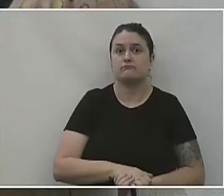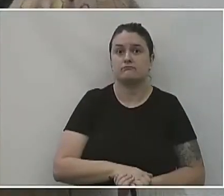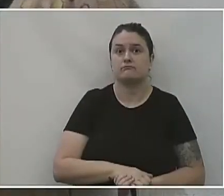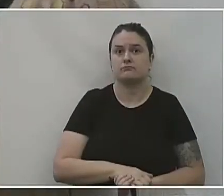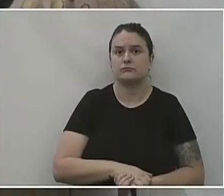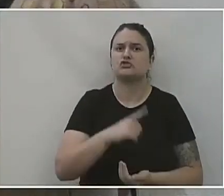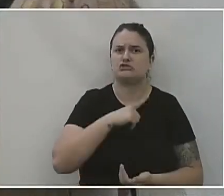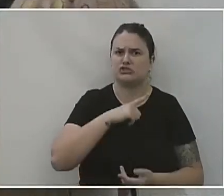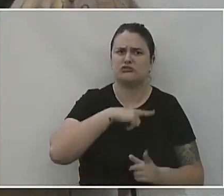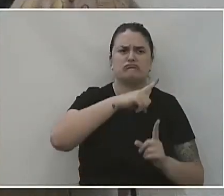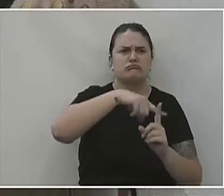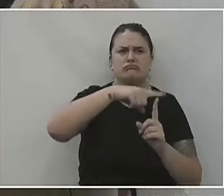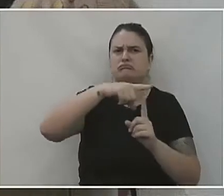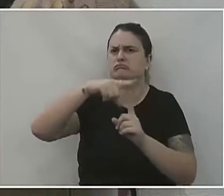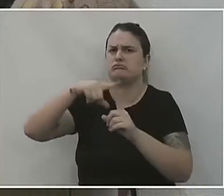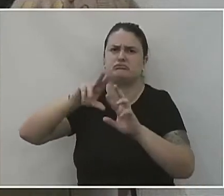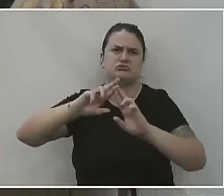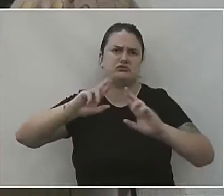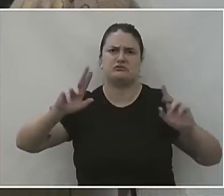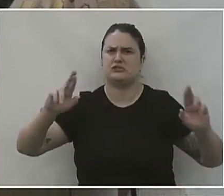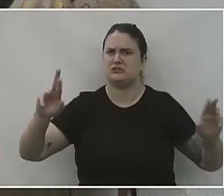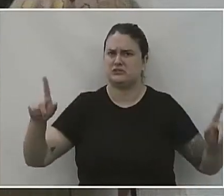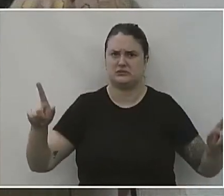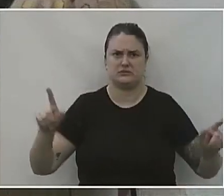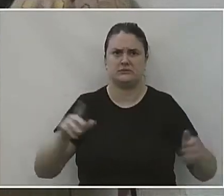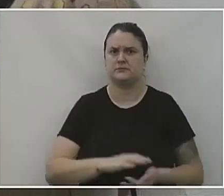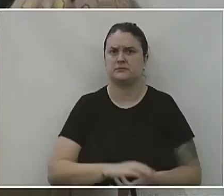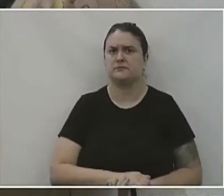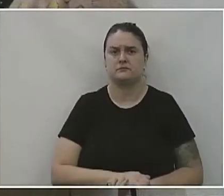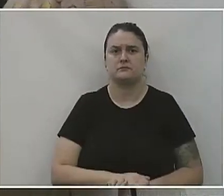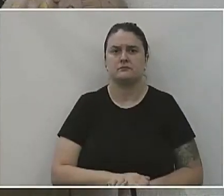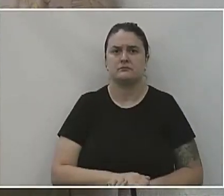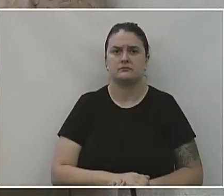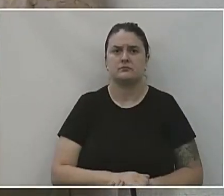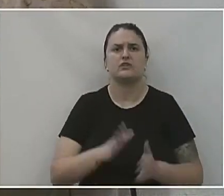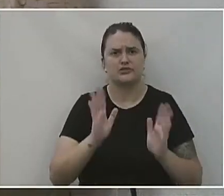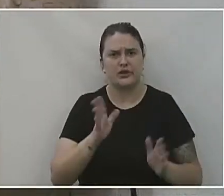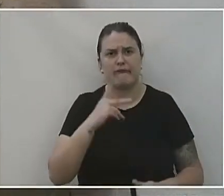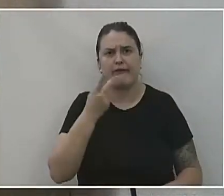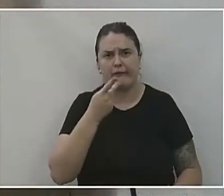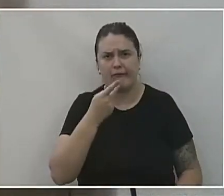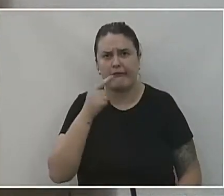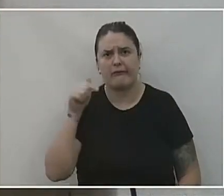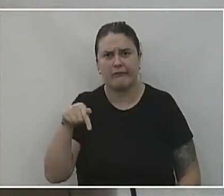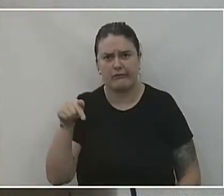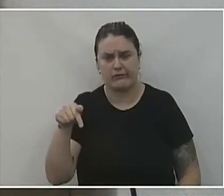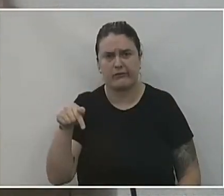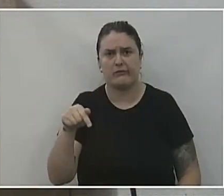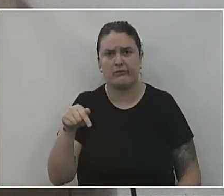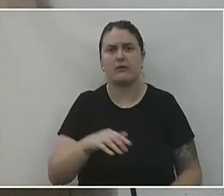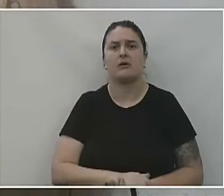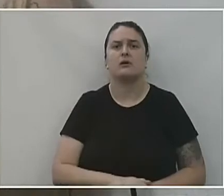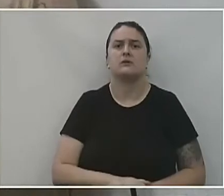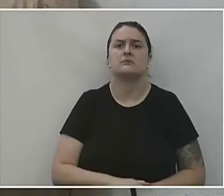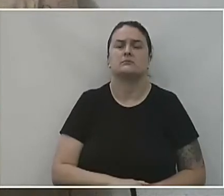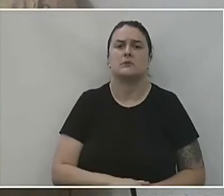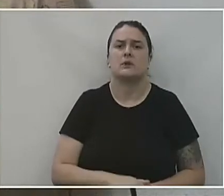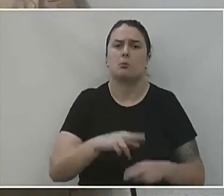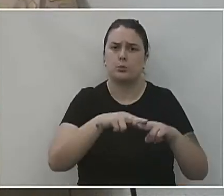de várias, inúmeras situações, que, inclusive, a comentou aqui sobre a